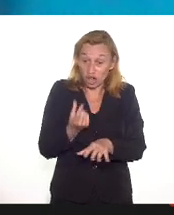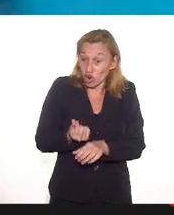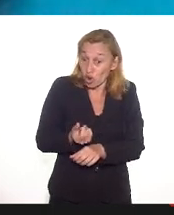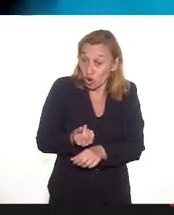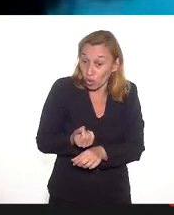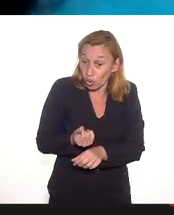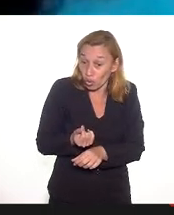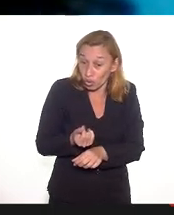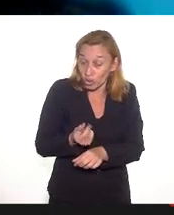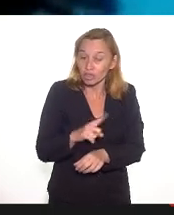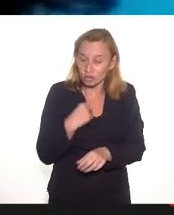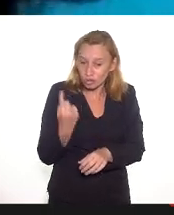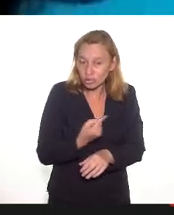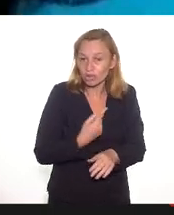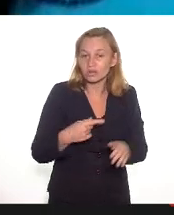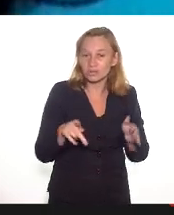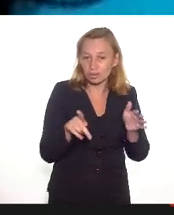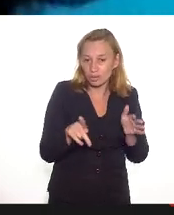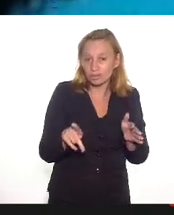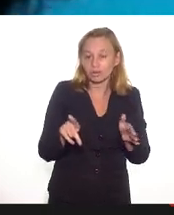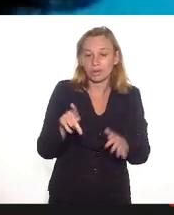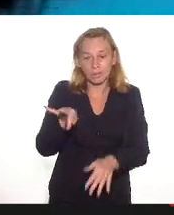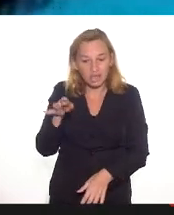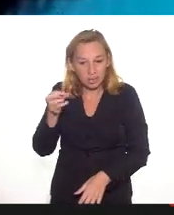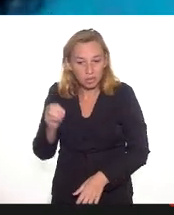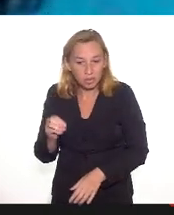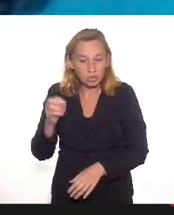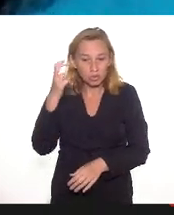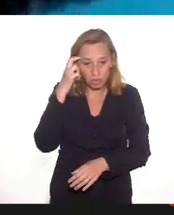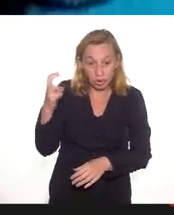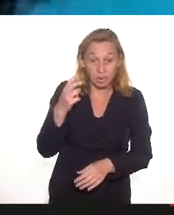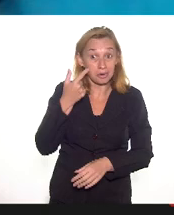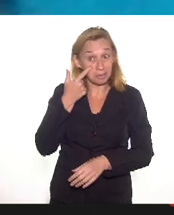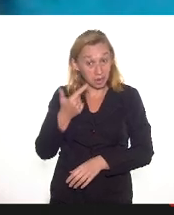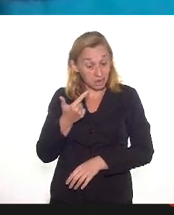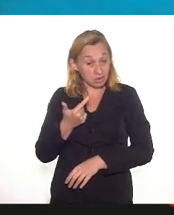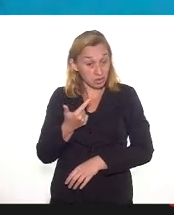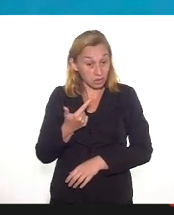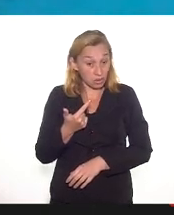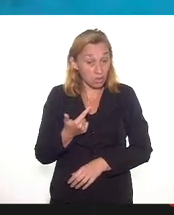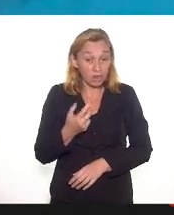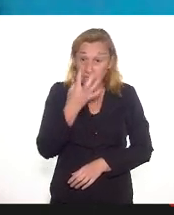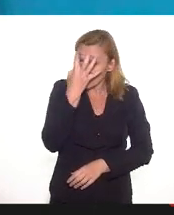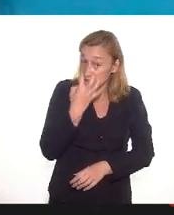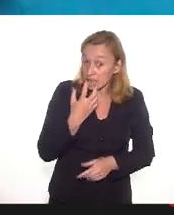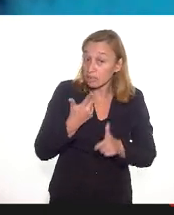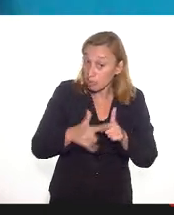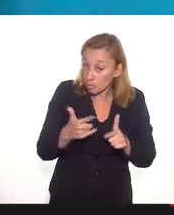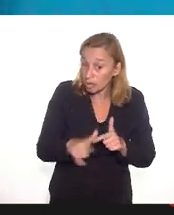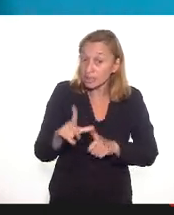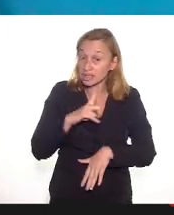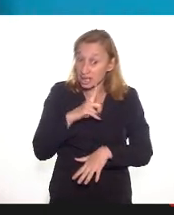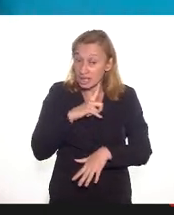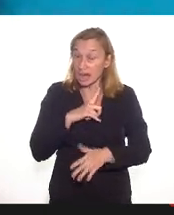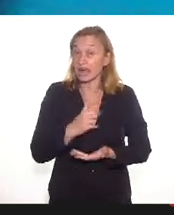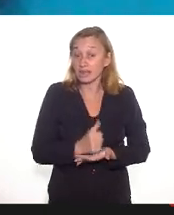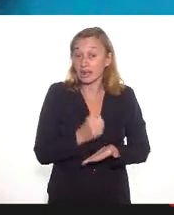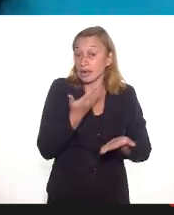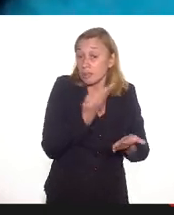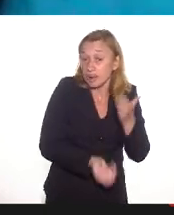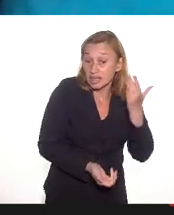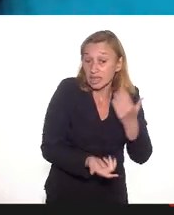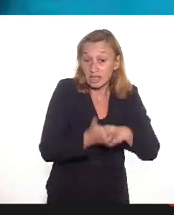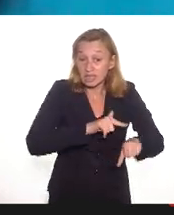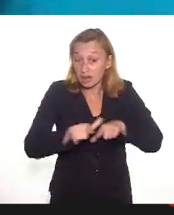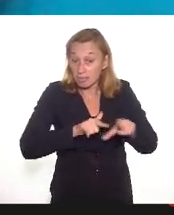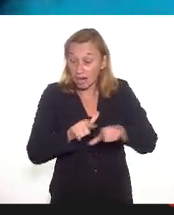do nosso patrimônio cultural. Imaginem só o agravamento que vai se dar na situação de precarização dos empregos, mas